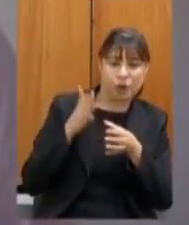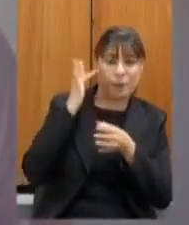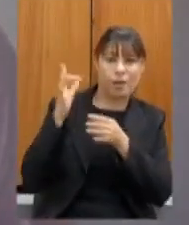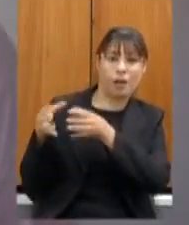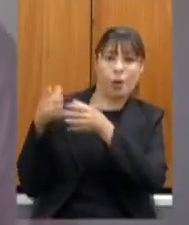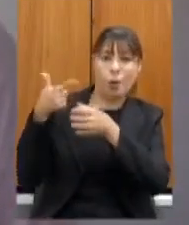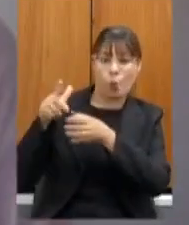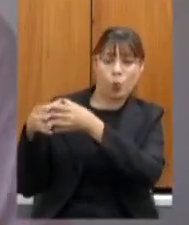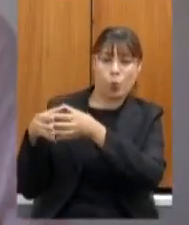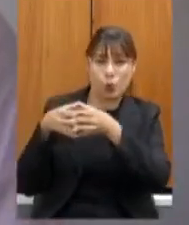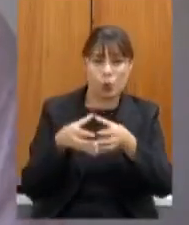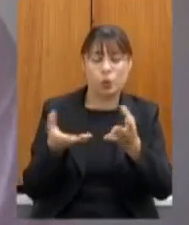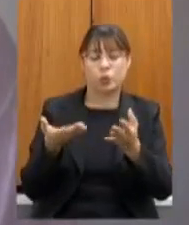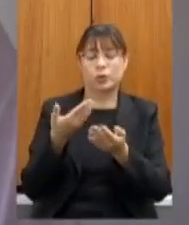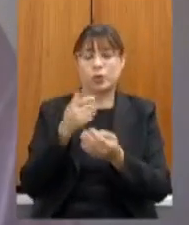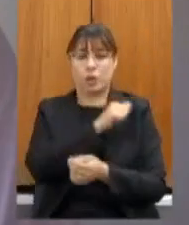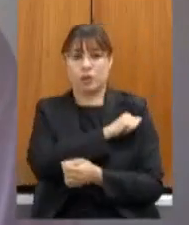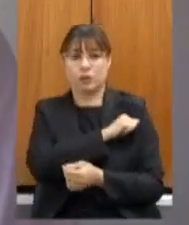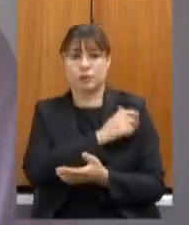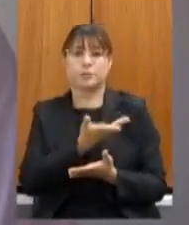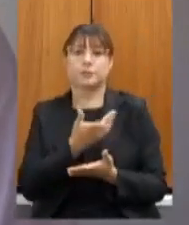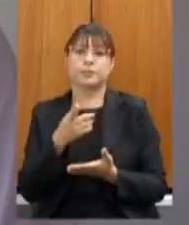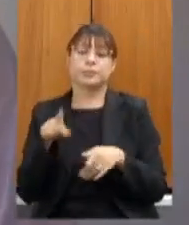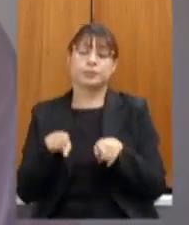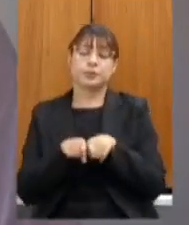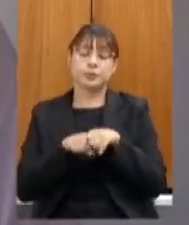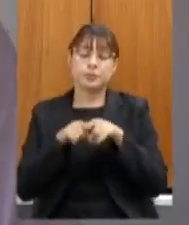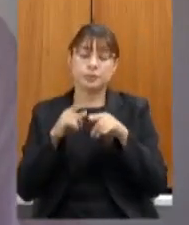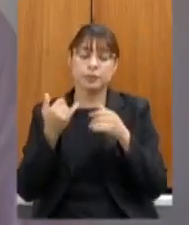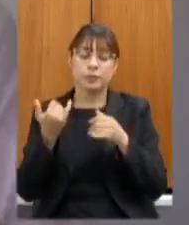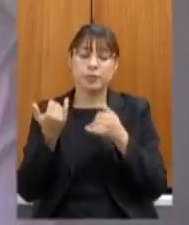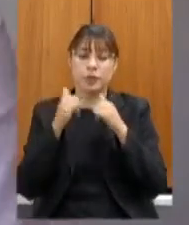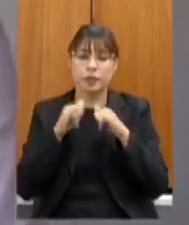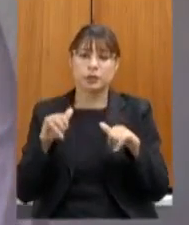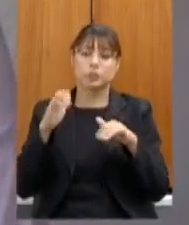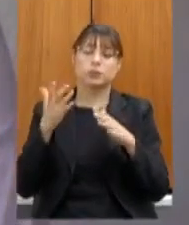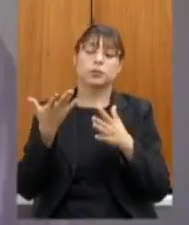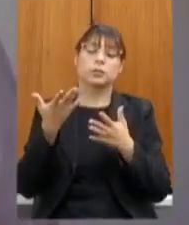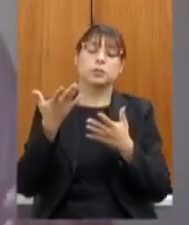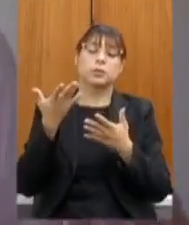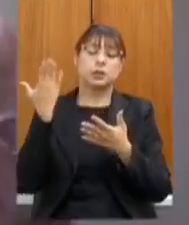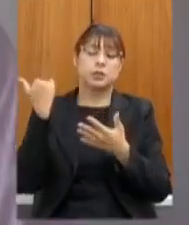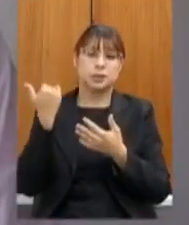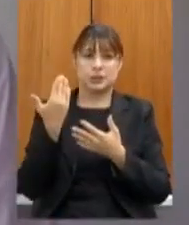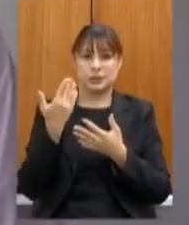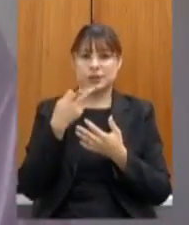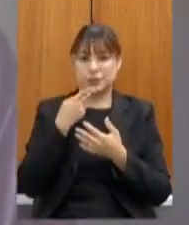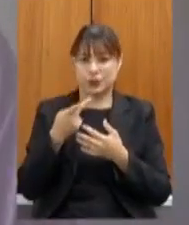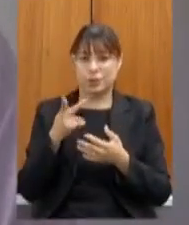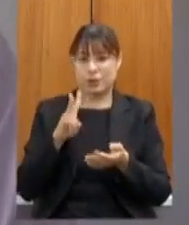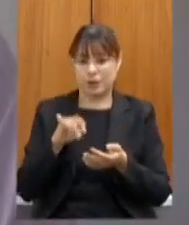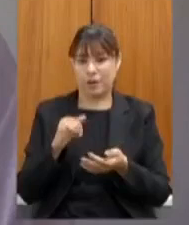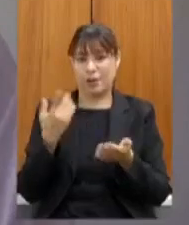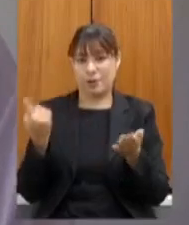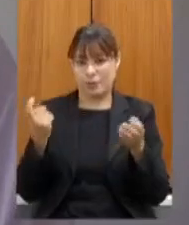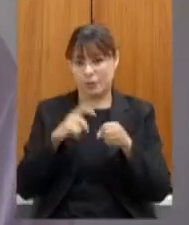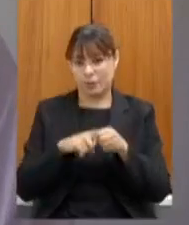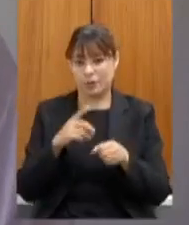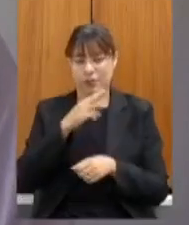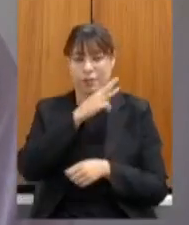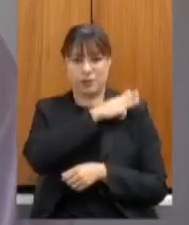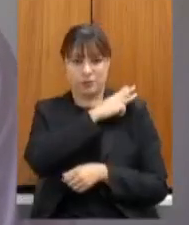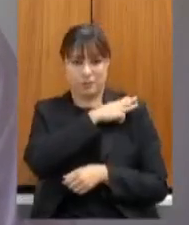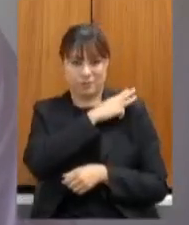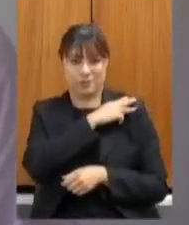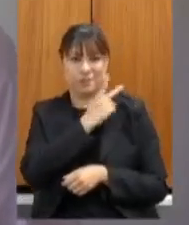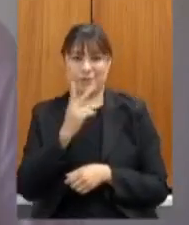objeto do nosso da nossa publicação da estratégia da educação quando foi anunciado o retorno dos alunos do terceiro ano